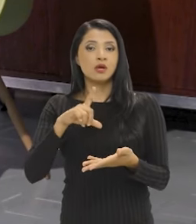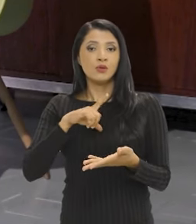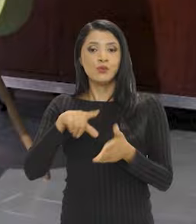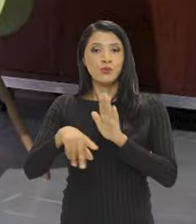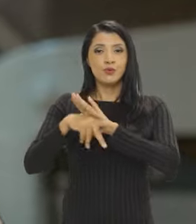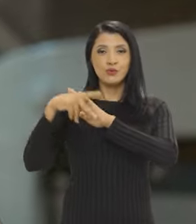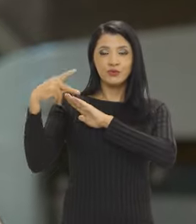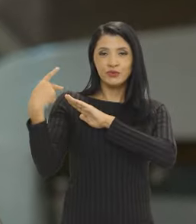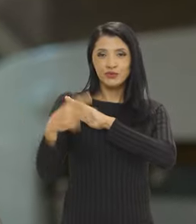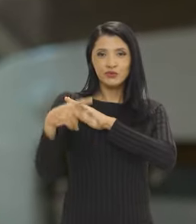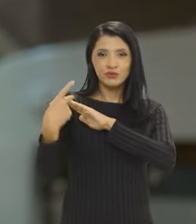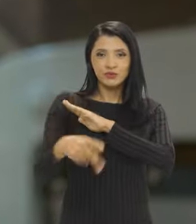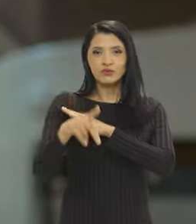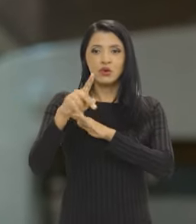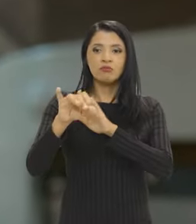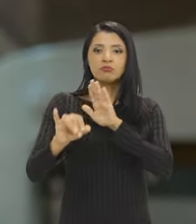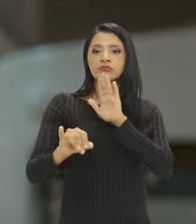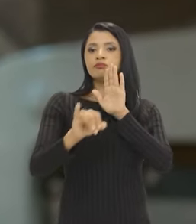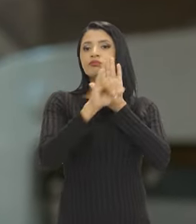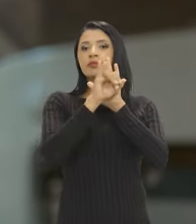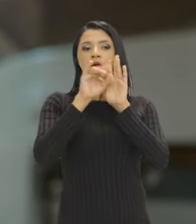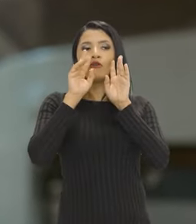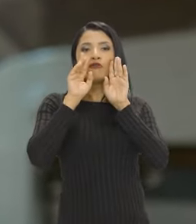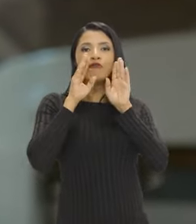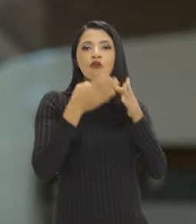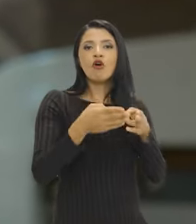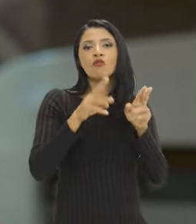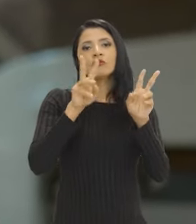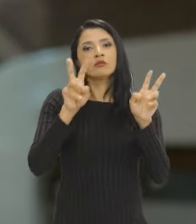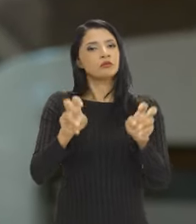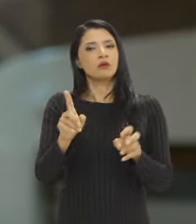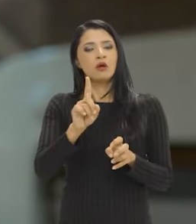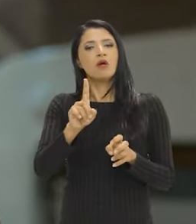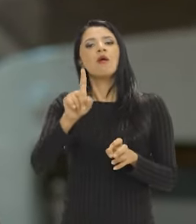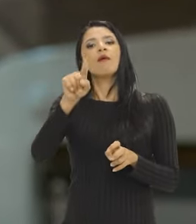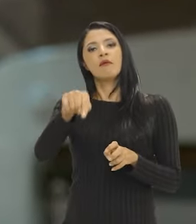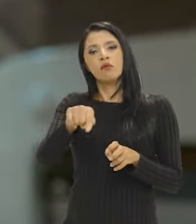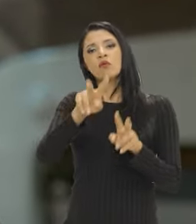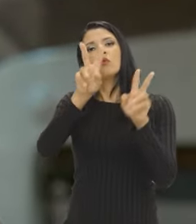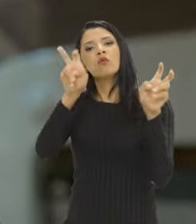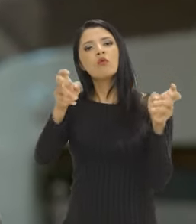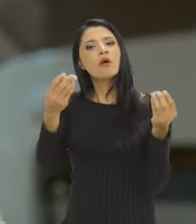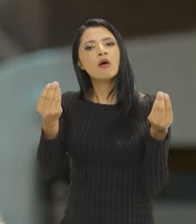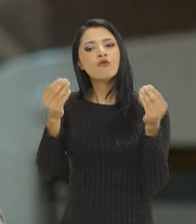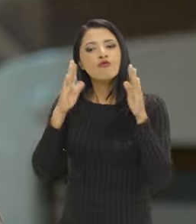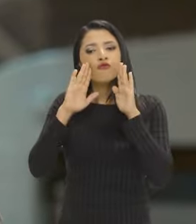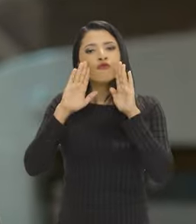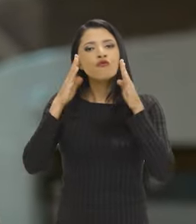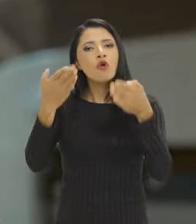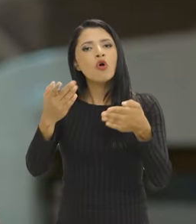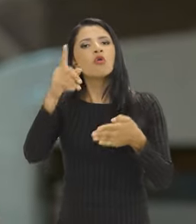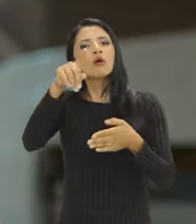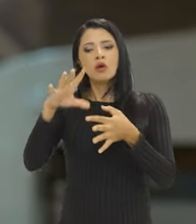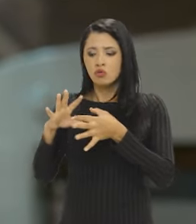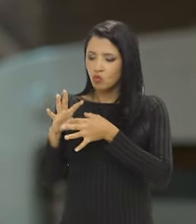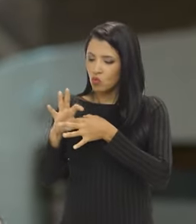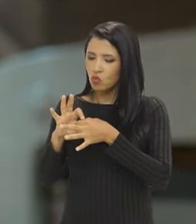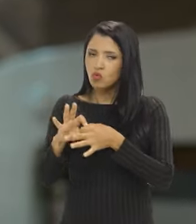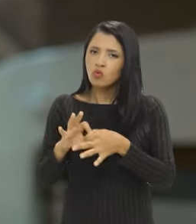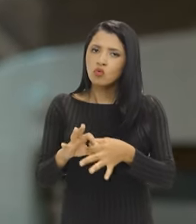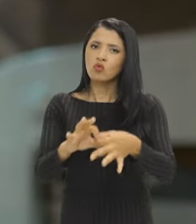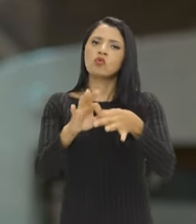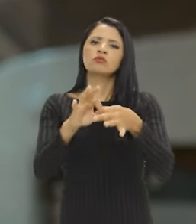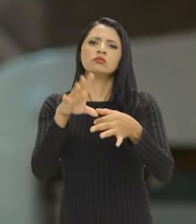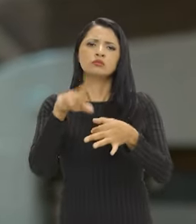não se trata das pautas identitárias, se trata justamente de um contexto,